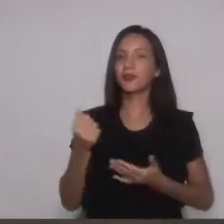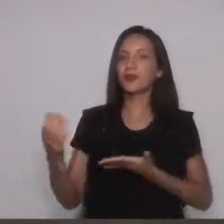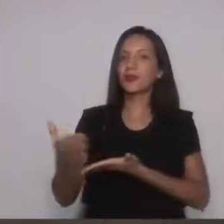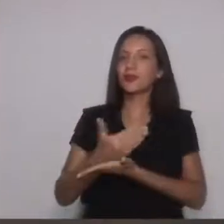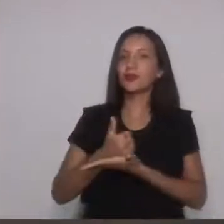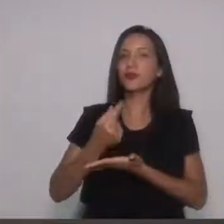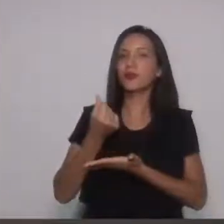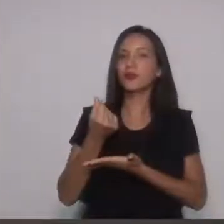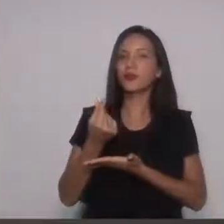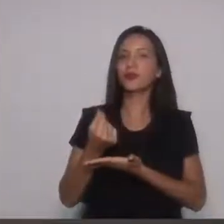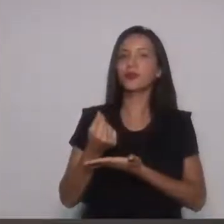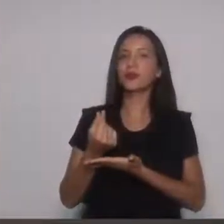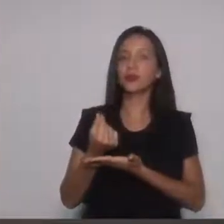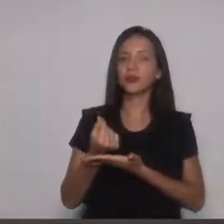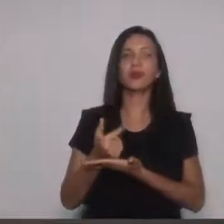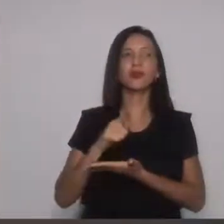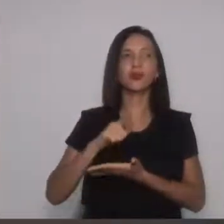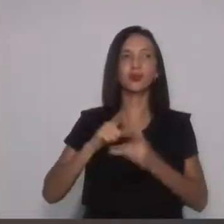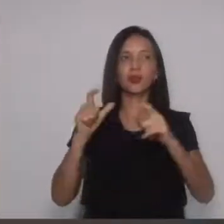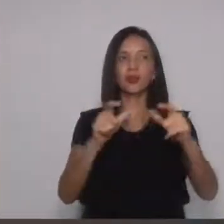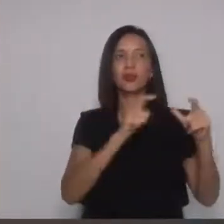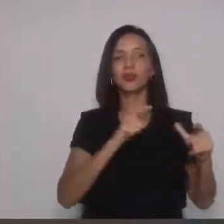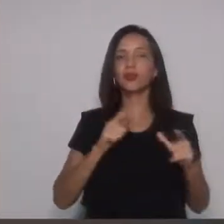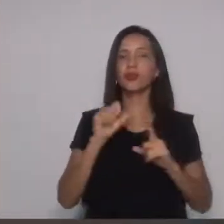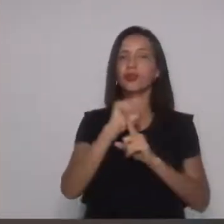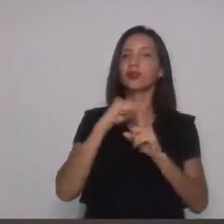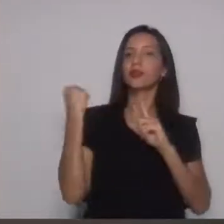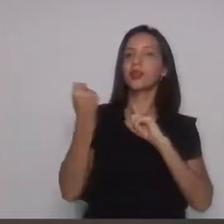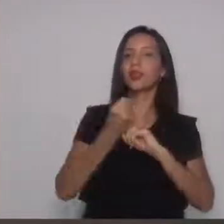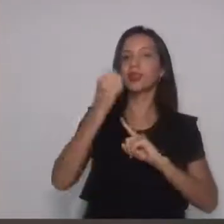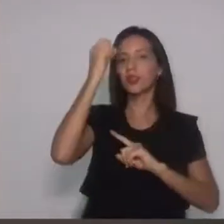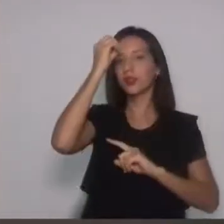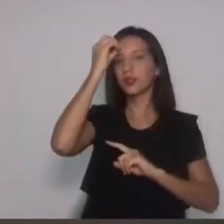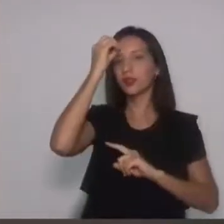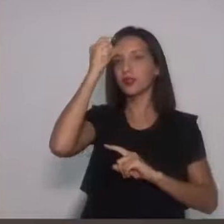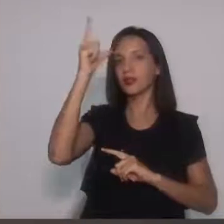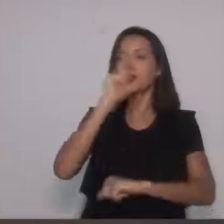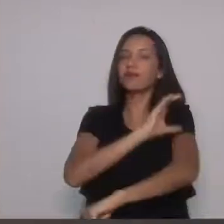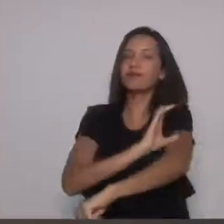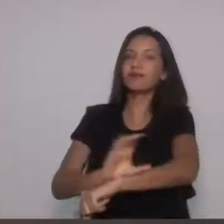espaços sociais e incentivos socioculturais empenhados.